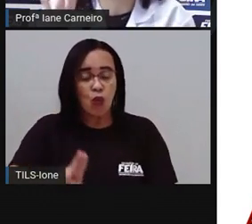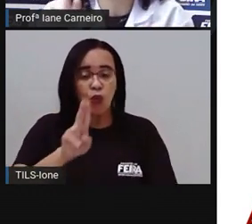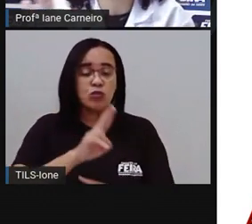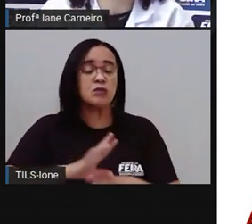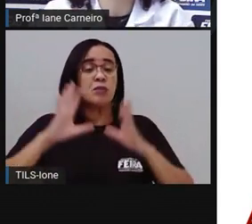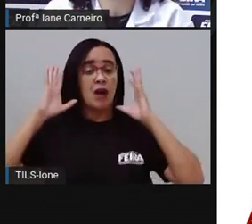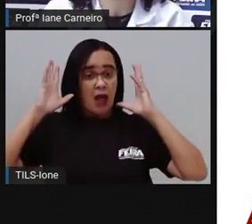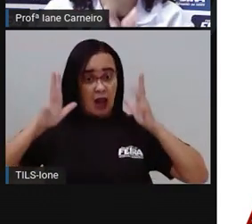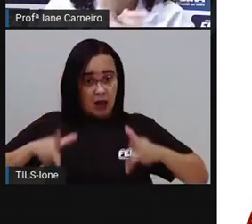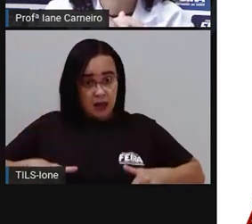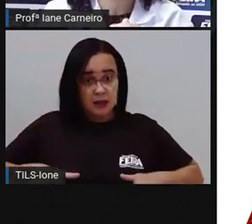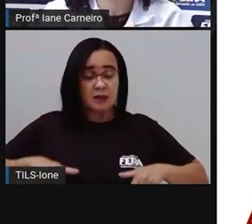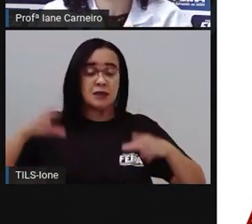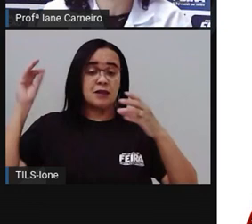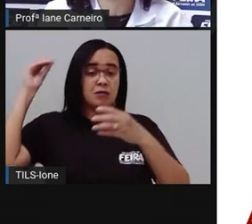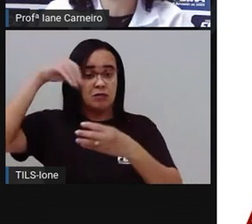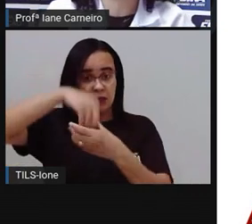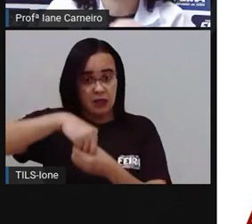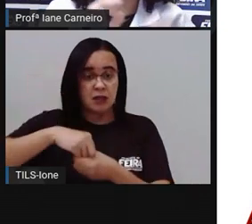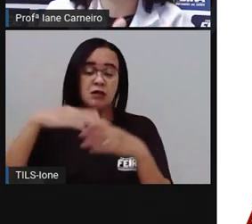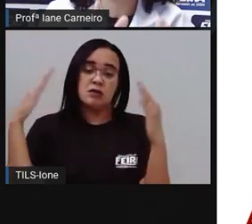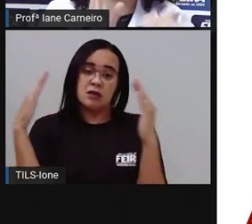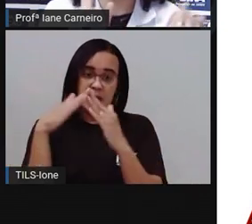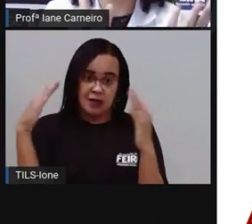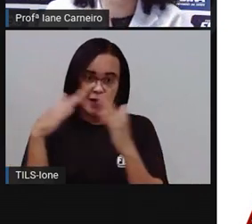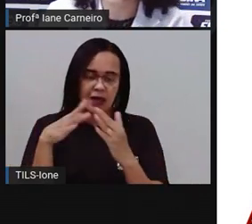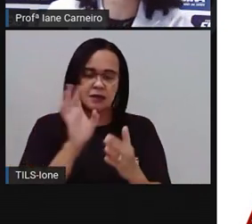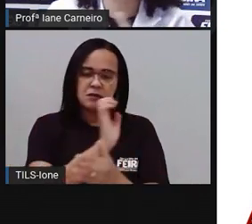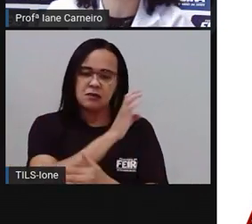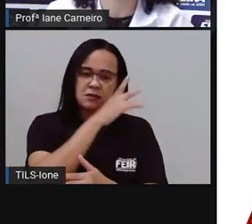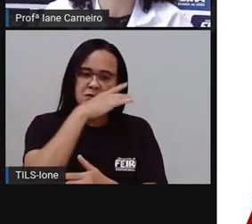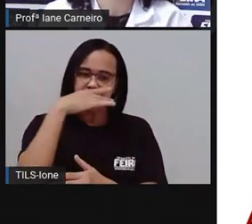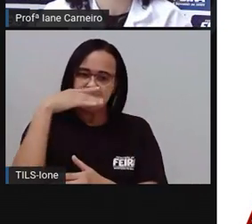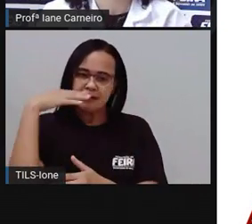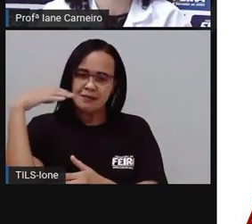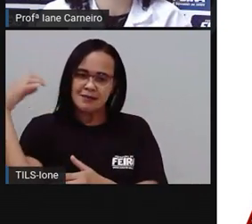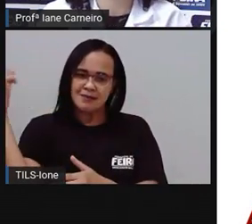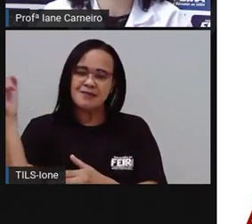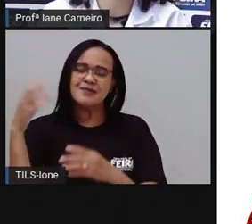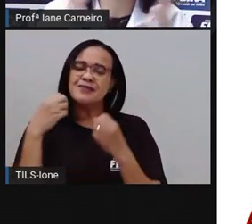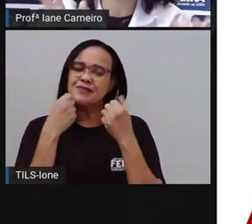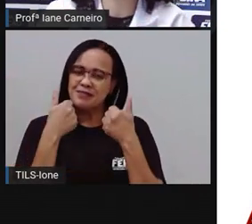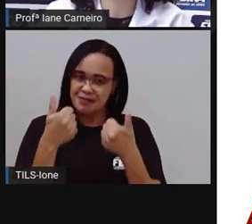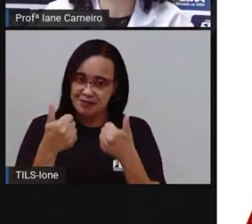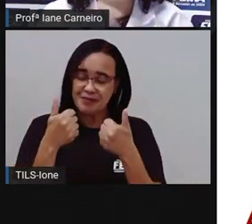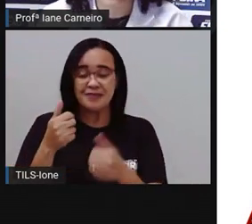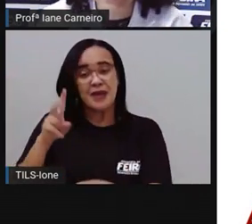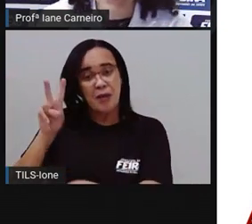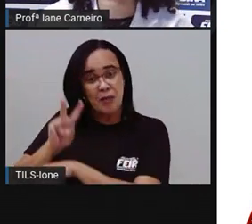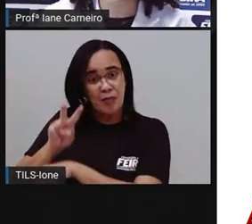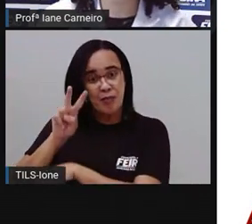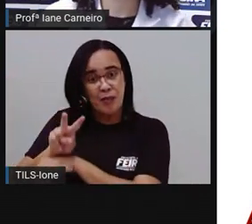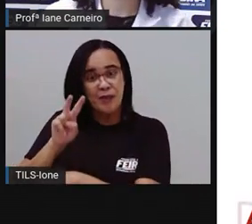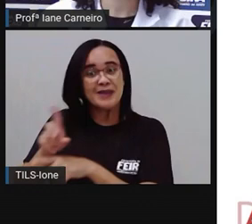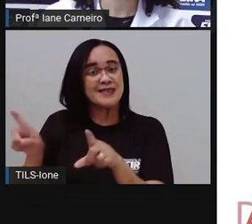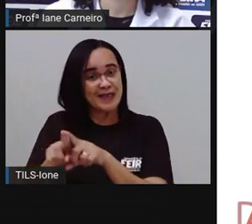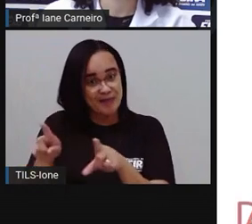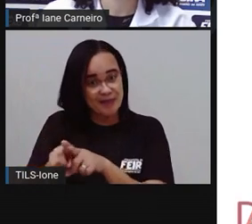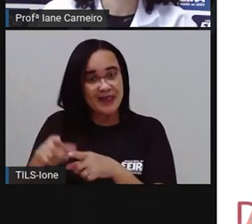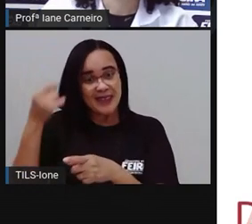básico que a gente usa para deixar o ambiente limpinho, cheirosinho, né? E bem protegido das bactérias.